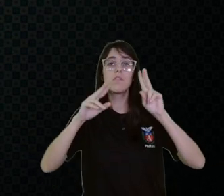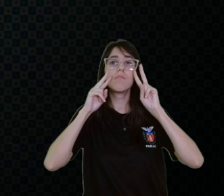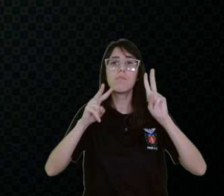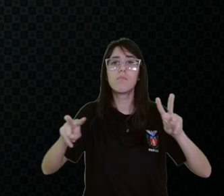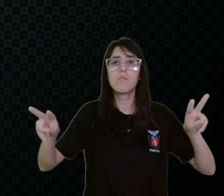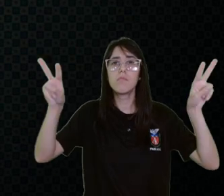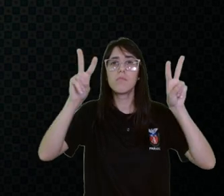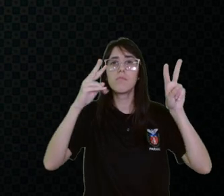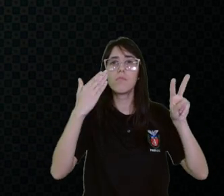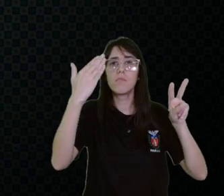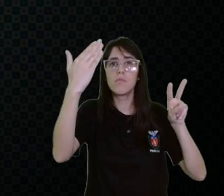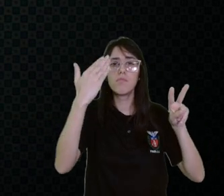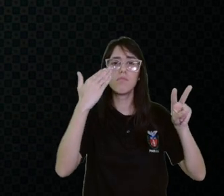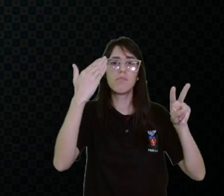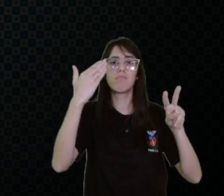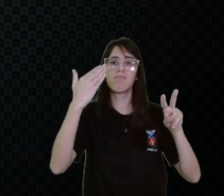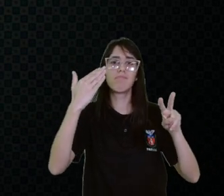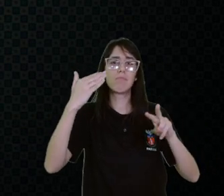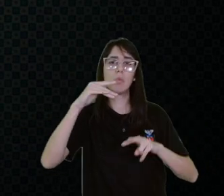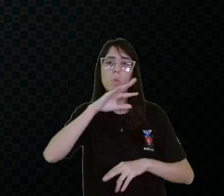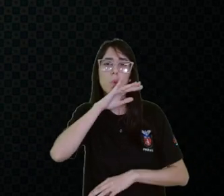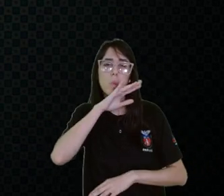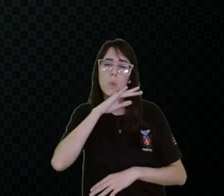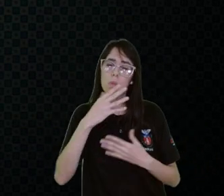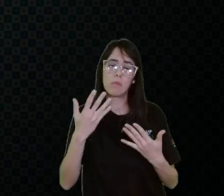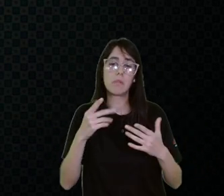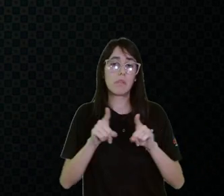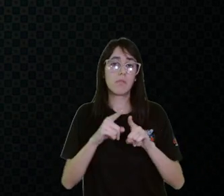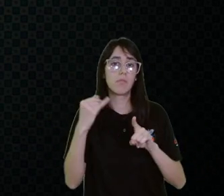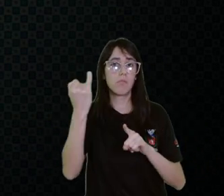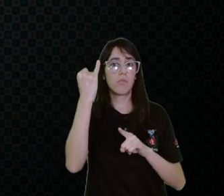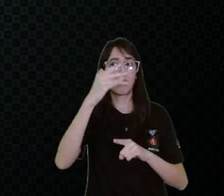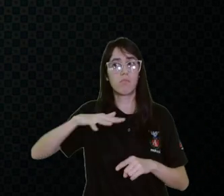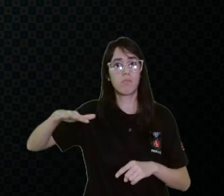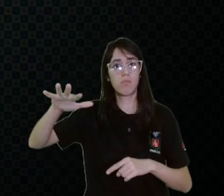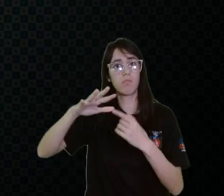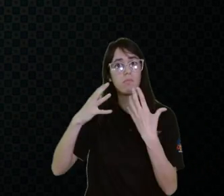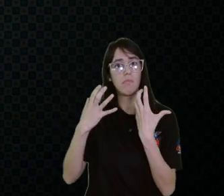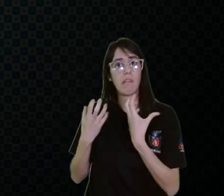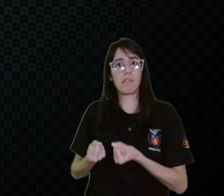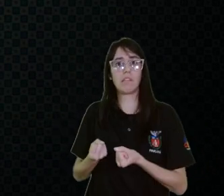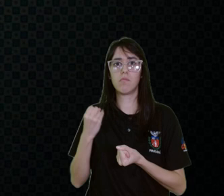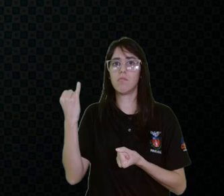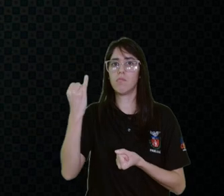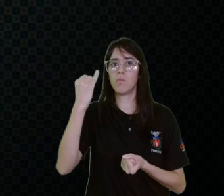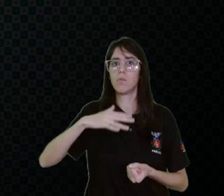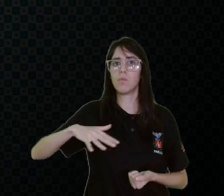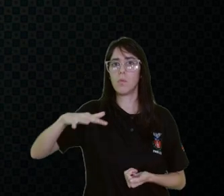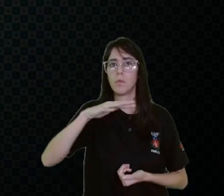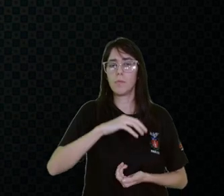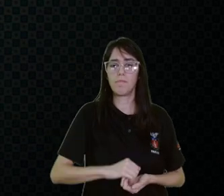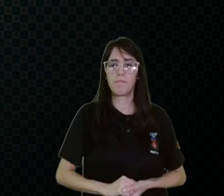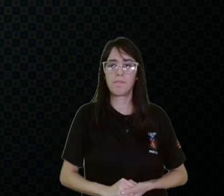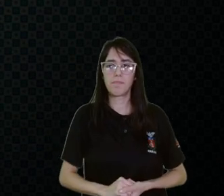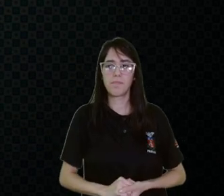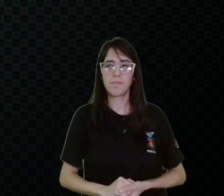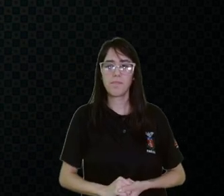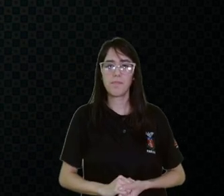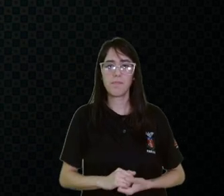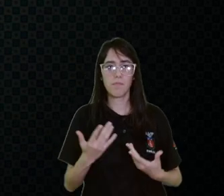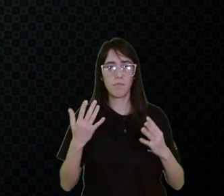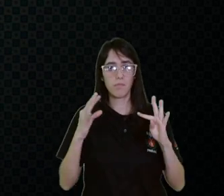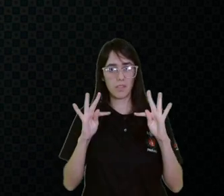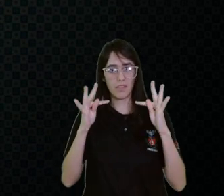visual do nosso estudante é outra, e claro, uma aceitação social, que é importante para todo mundo, a tecnologia assistiva,